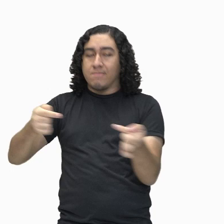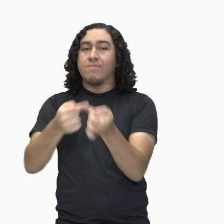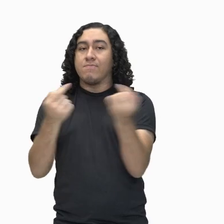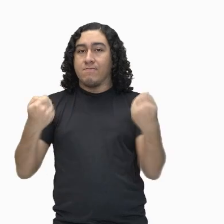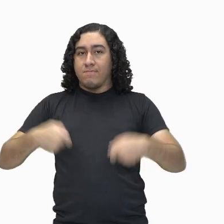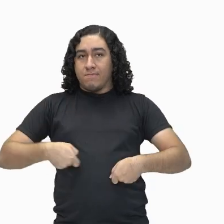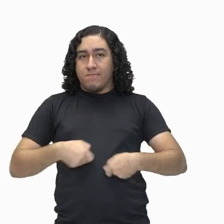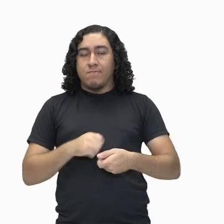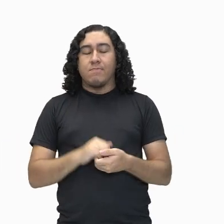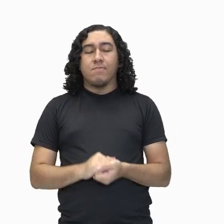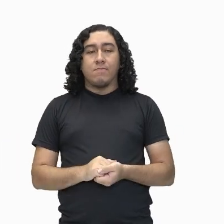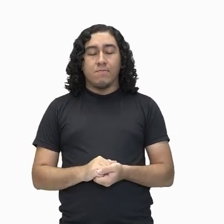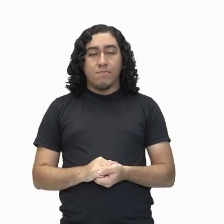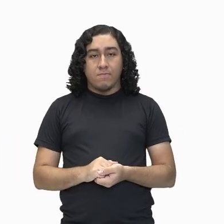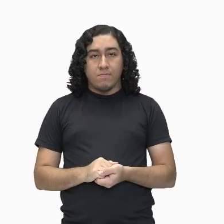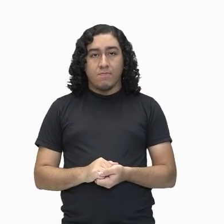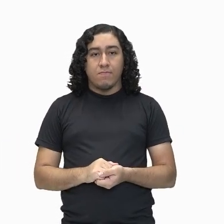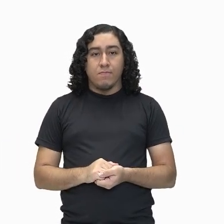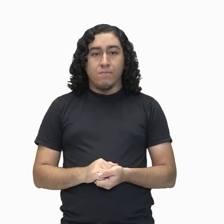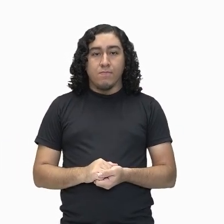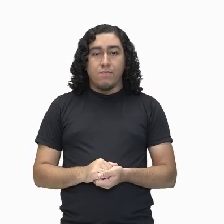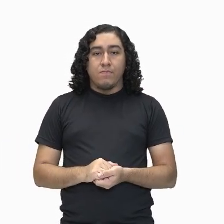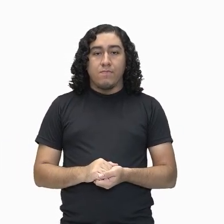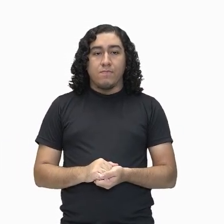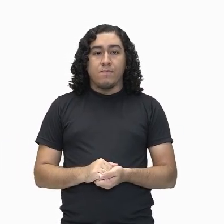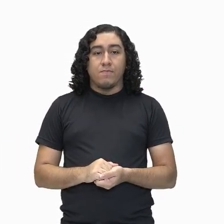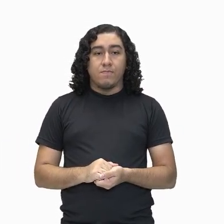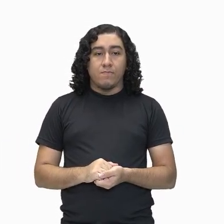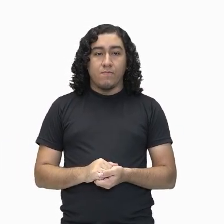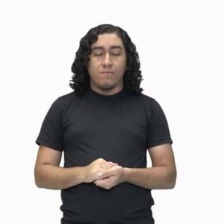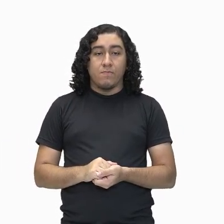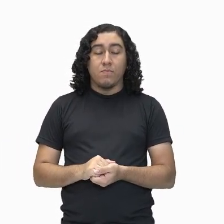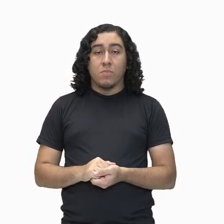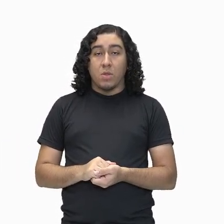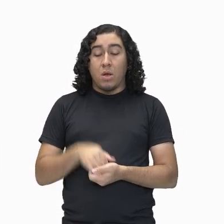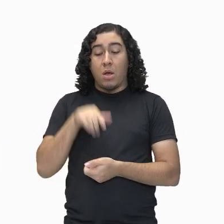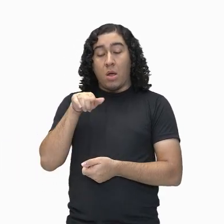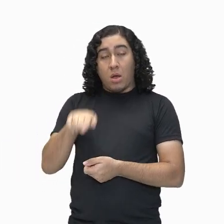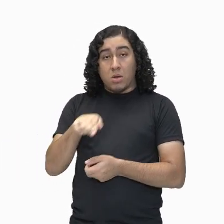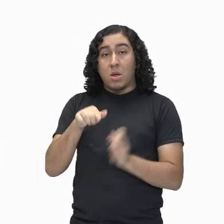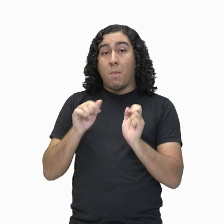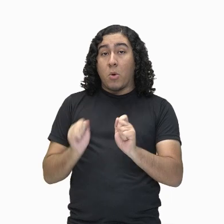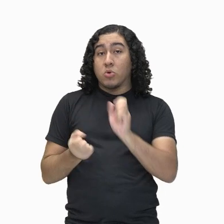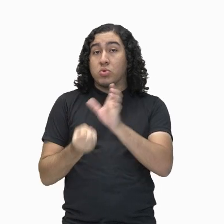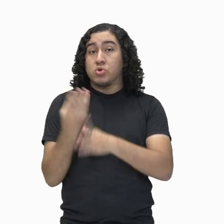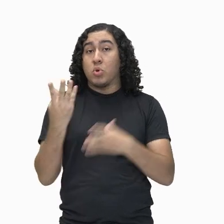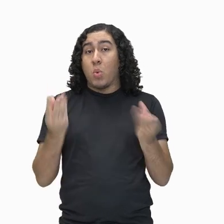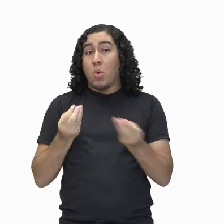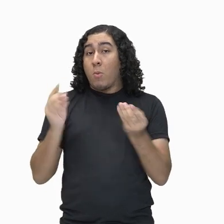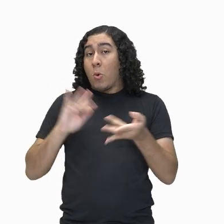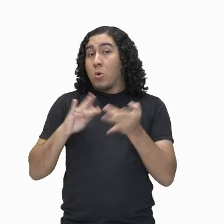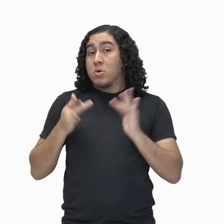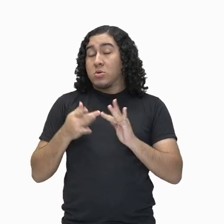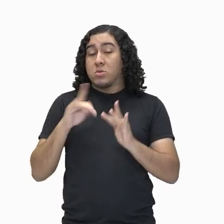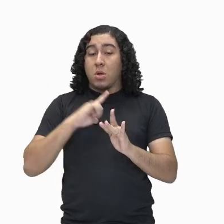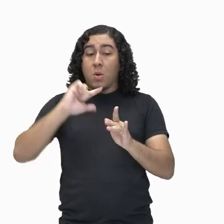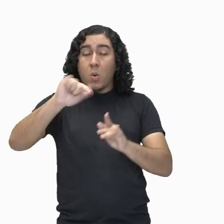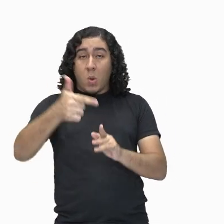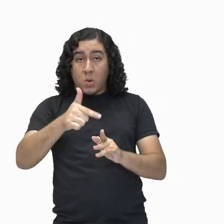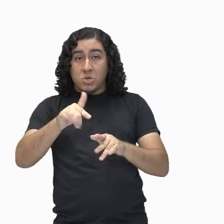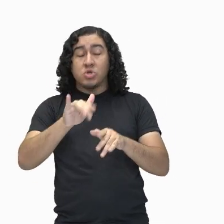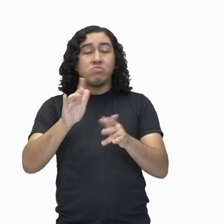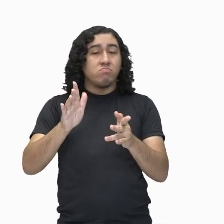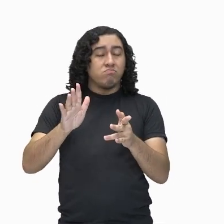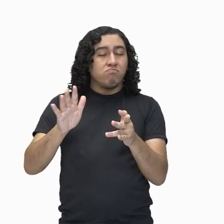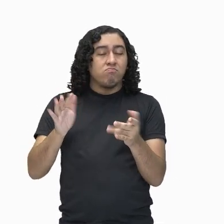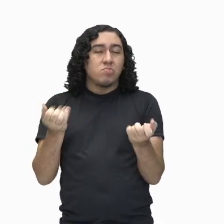desigualdade social. A desigualdade social, ela pode surgir de outras formas, por meio